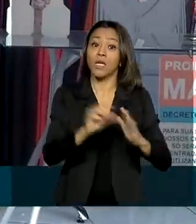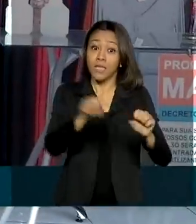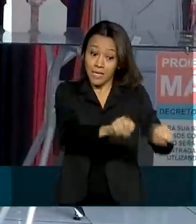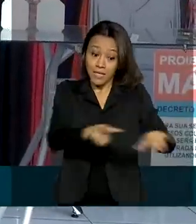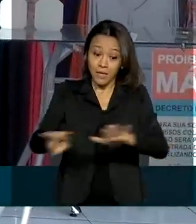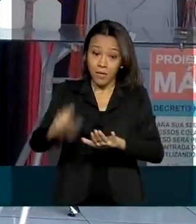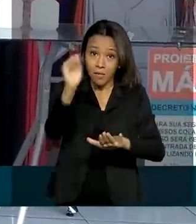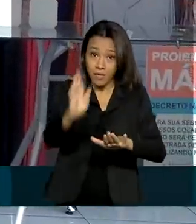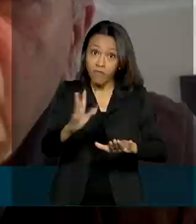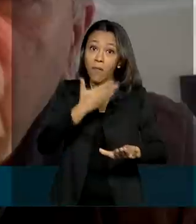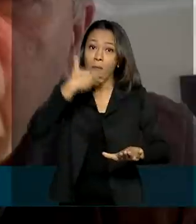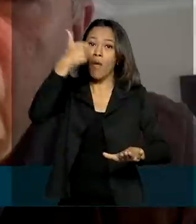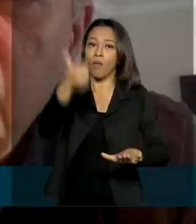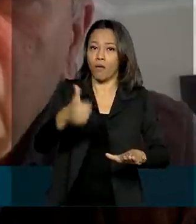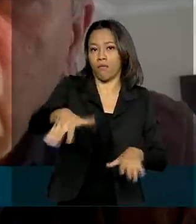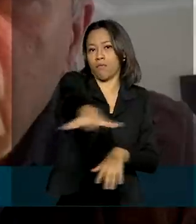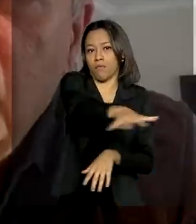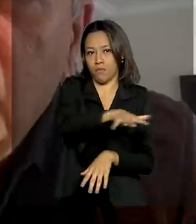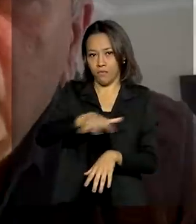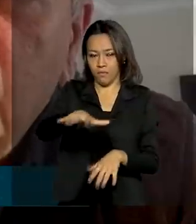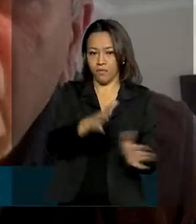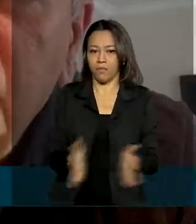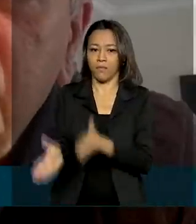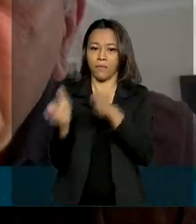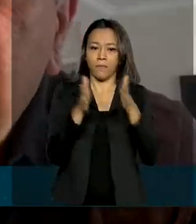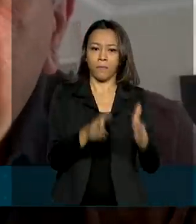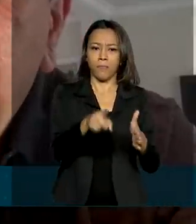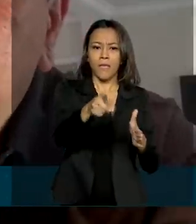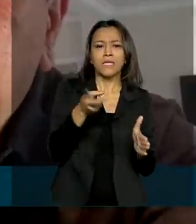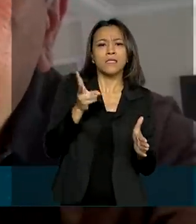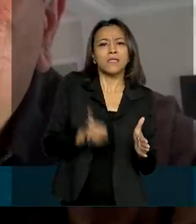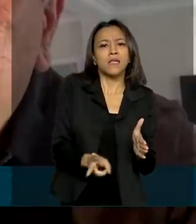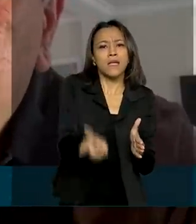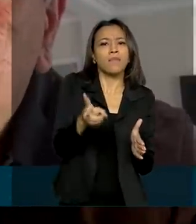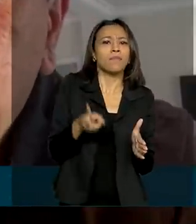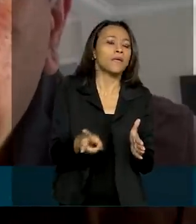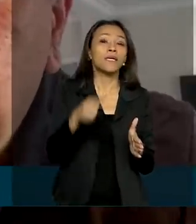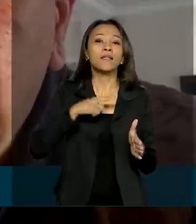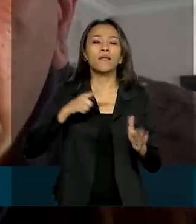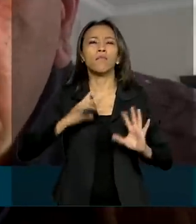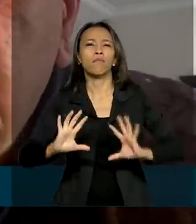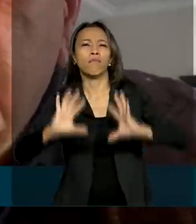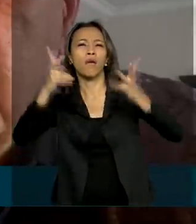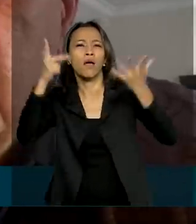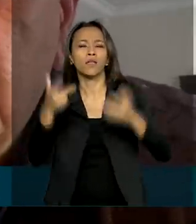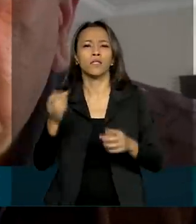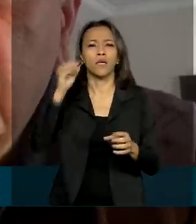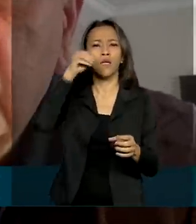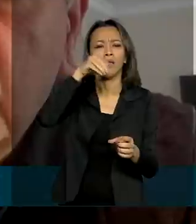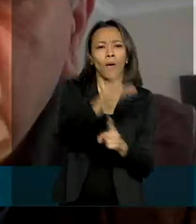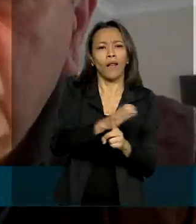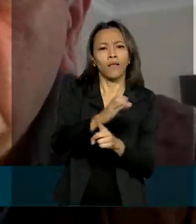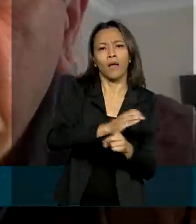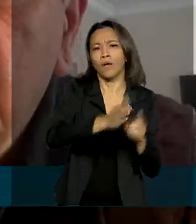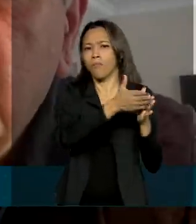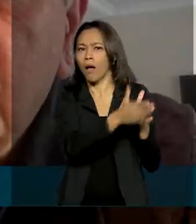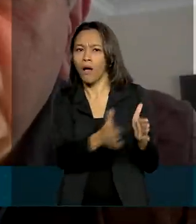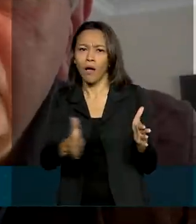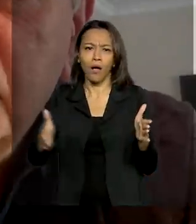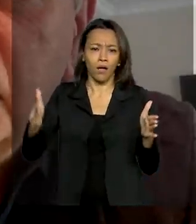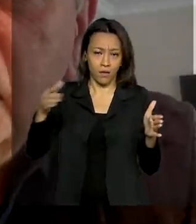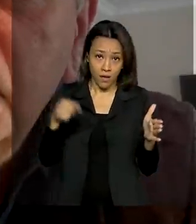A vez que você tem uma festividade dentro do calendário promocional, a venda